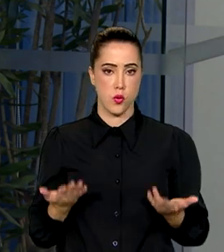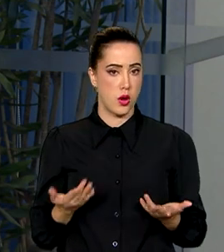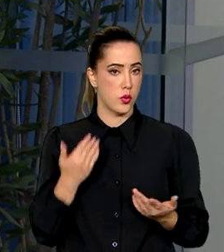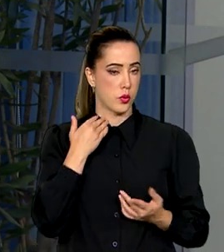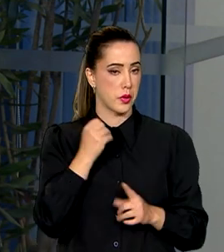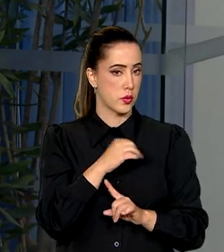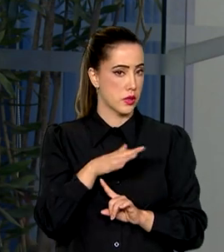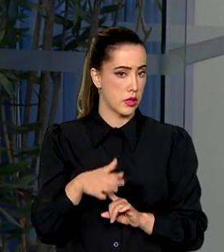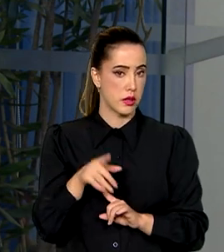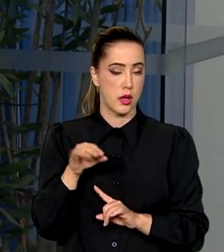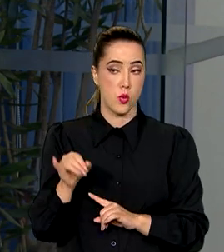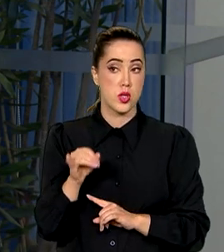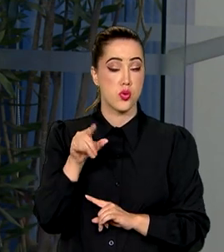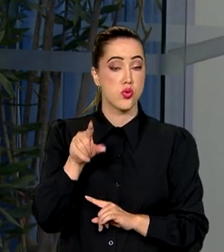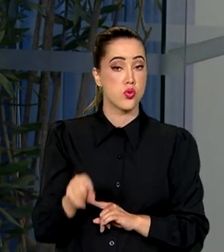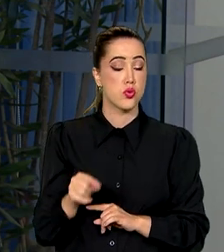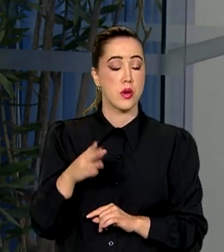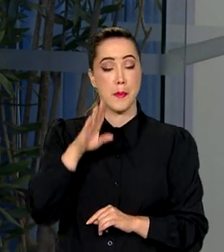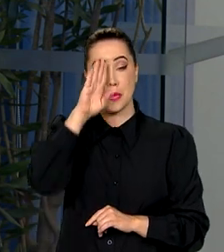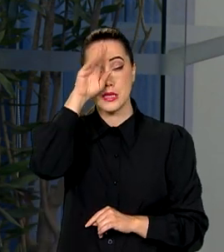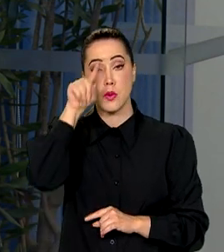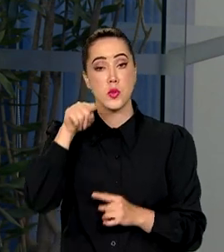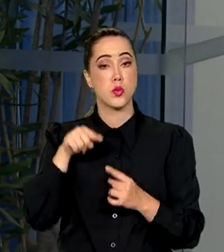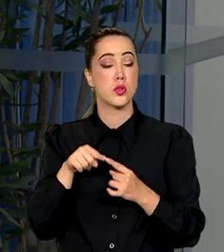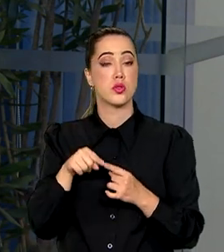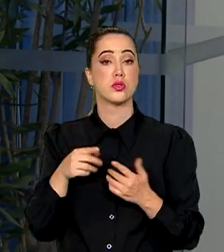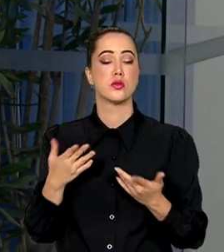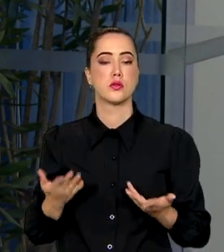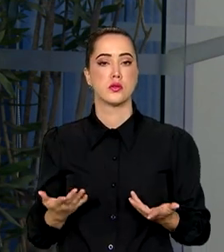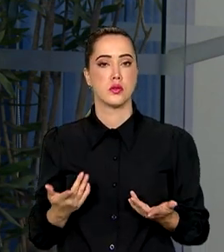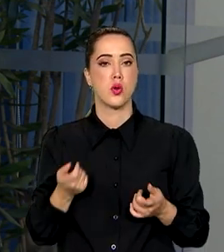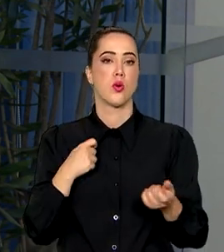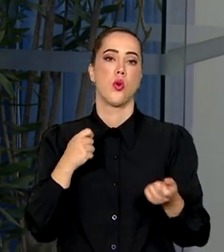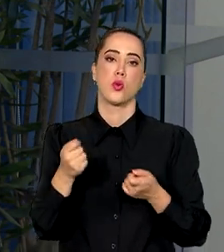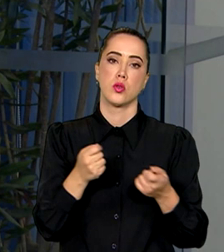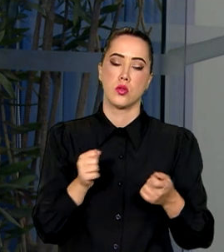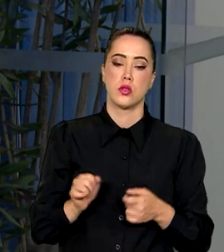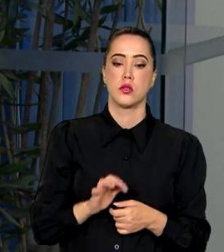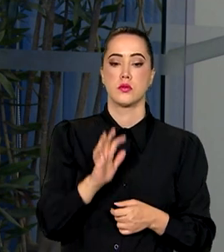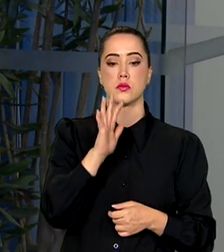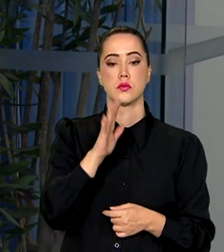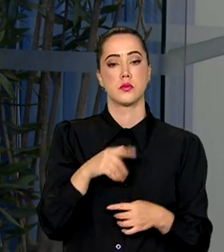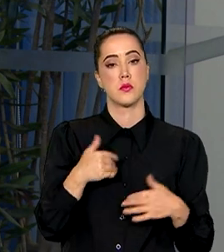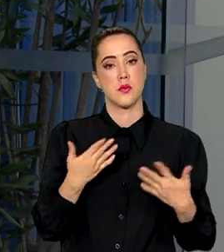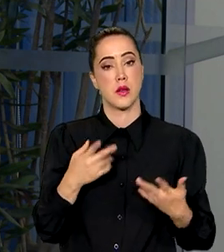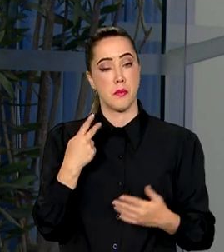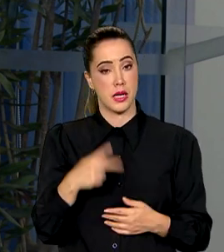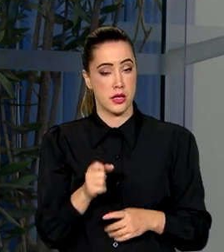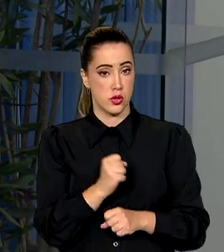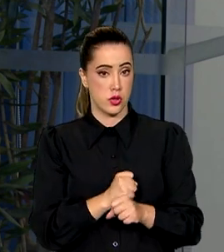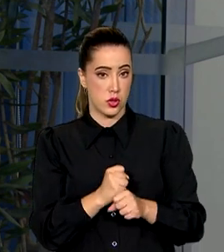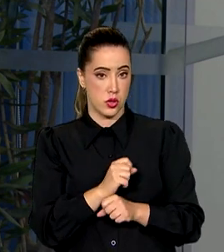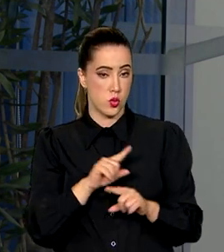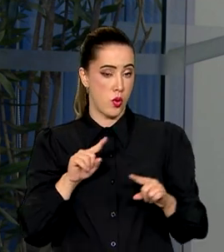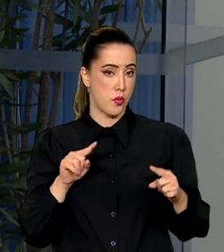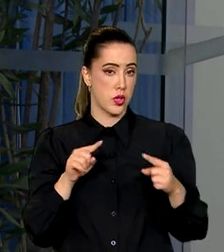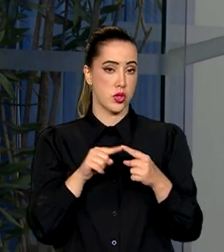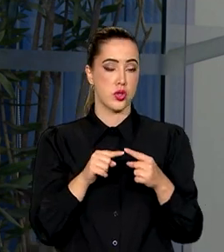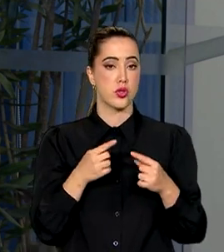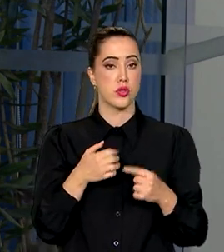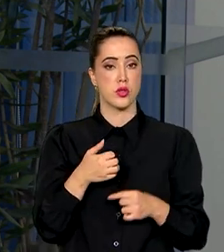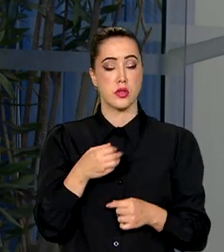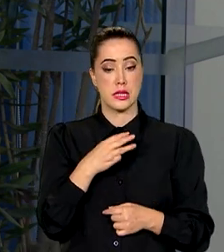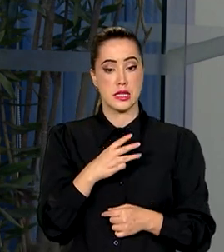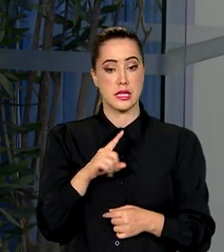Banco Central com essa taxa de juros? É principalmente, mas não só isso, controlar a inflação. Para este ano, o centro da meta é